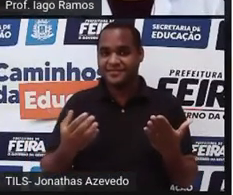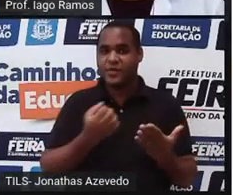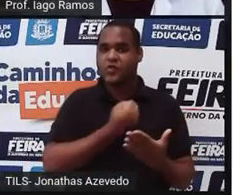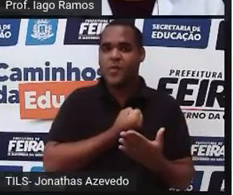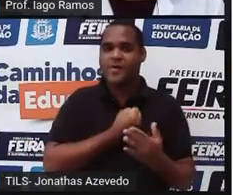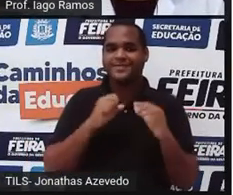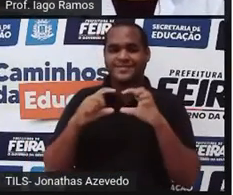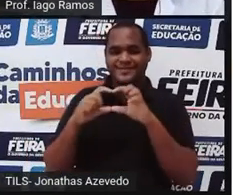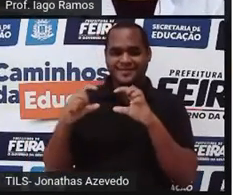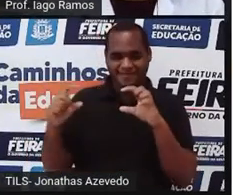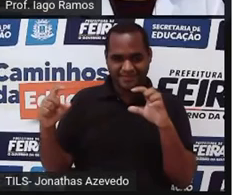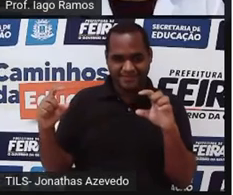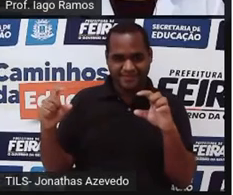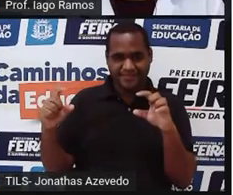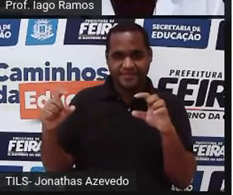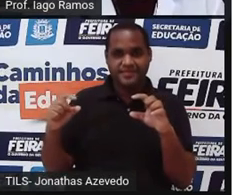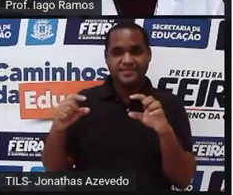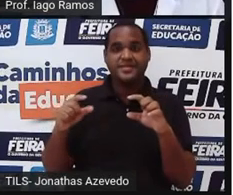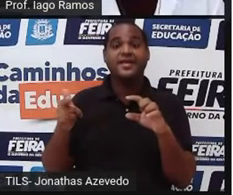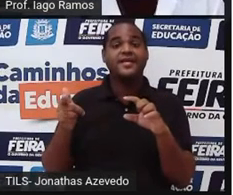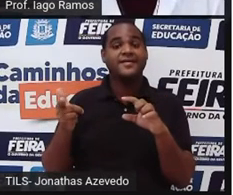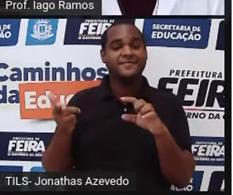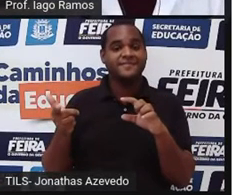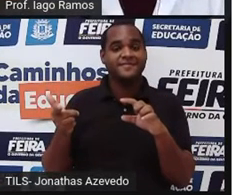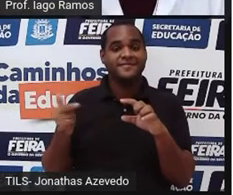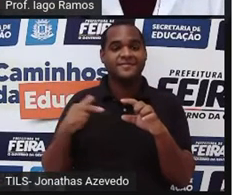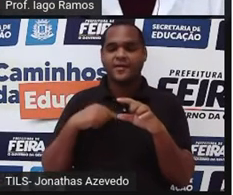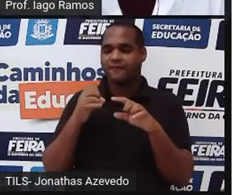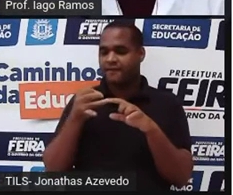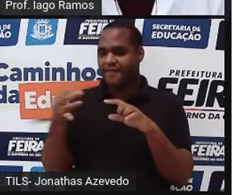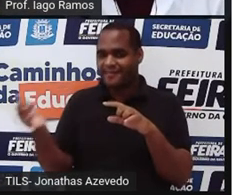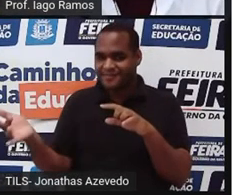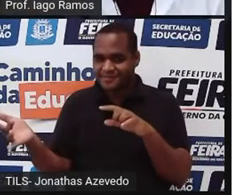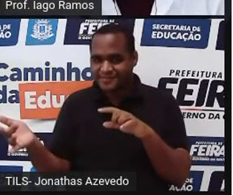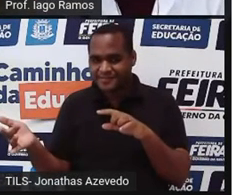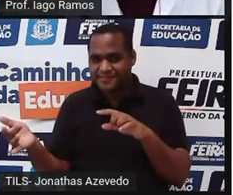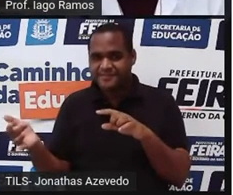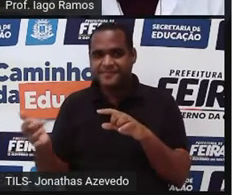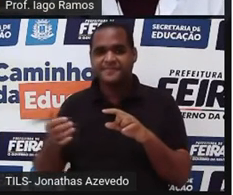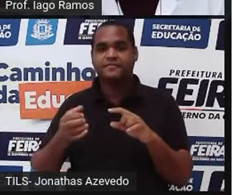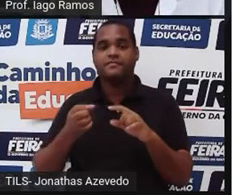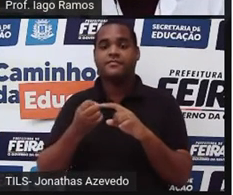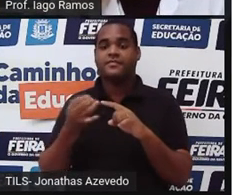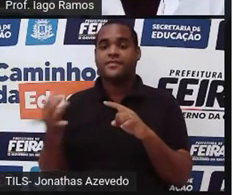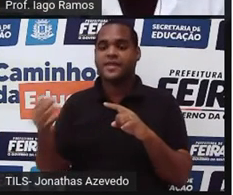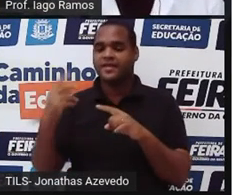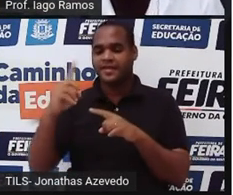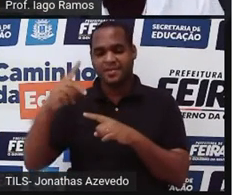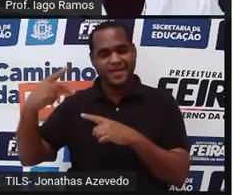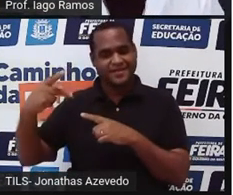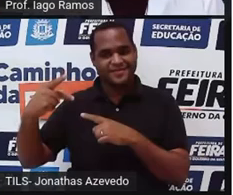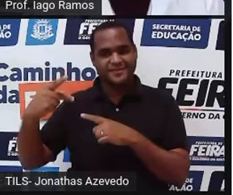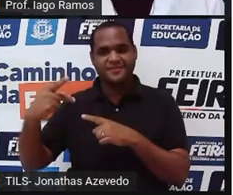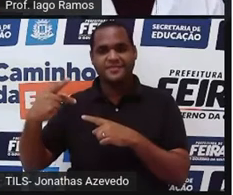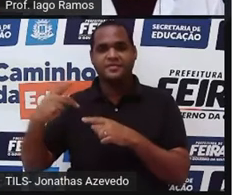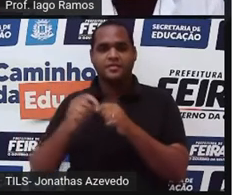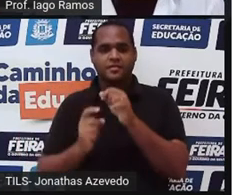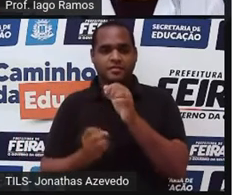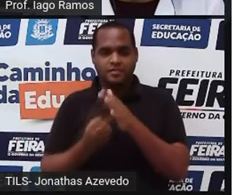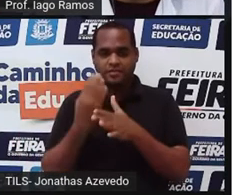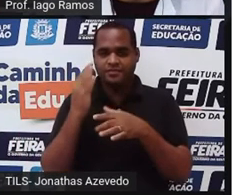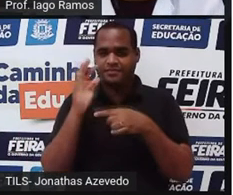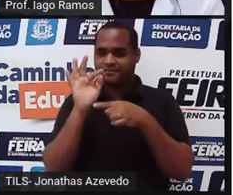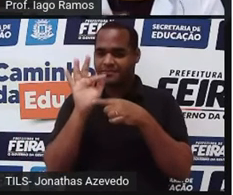O número 0,66 infinitamente, diz uma periódica, é